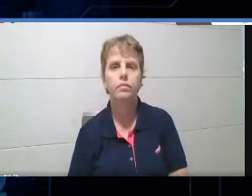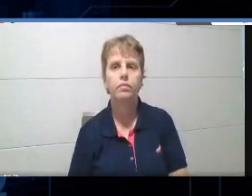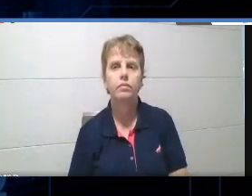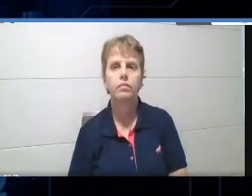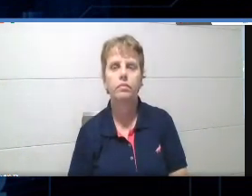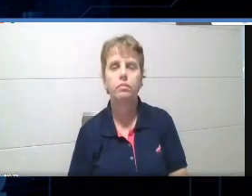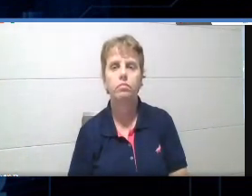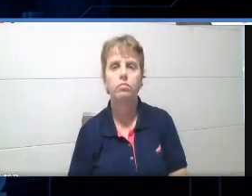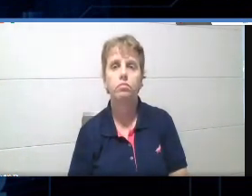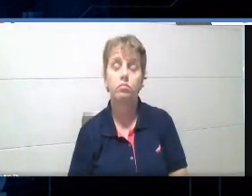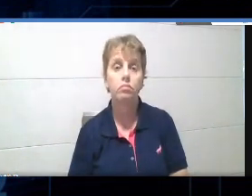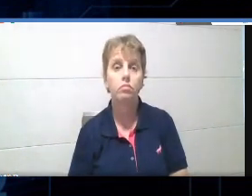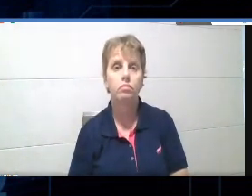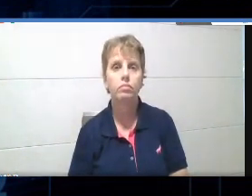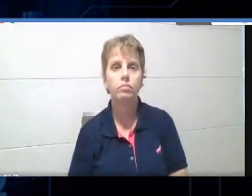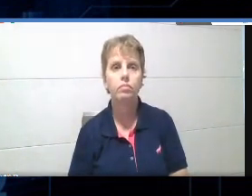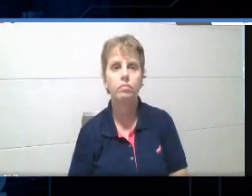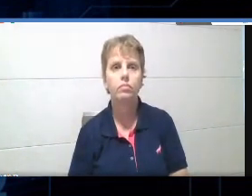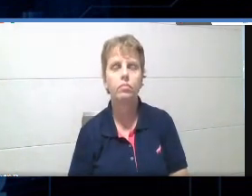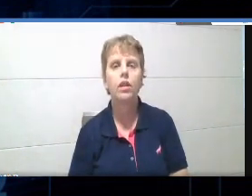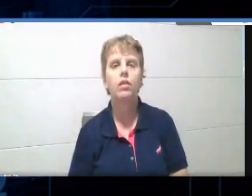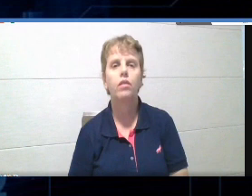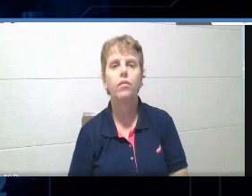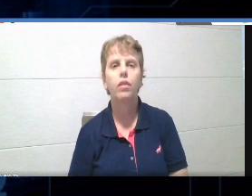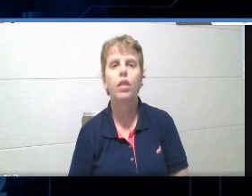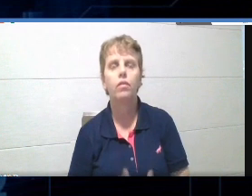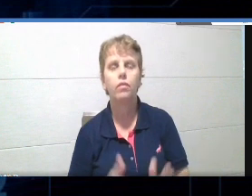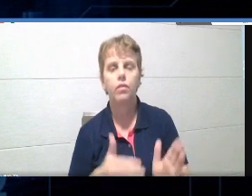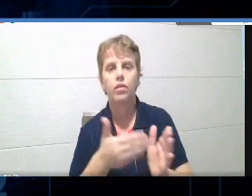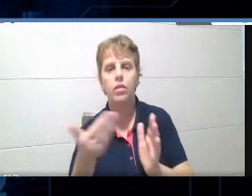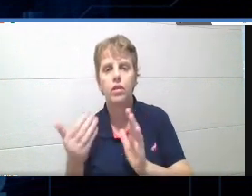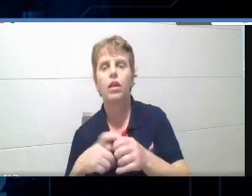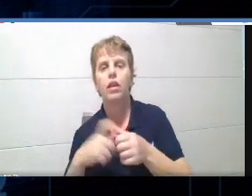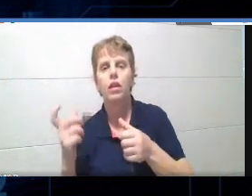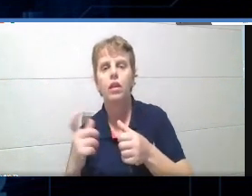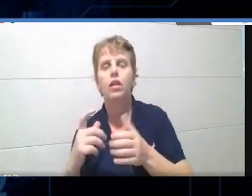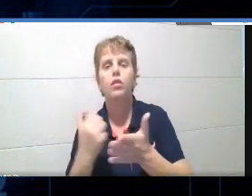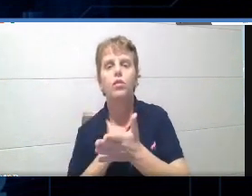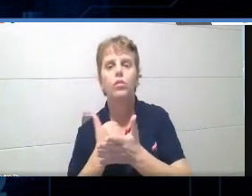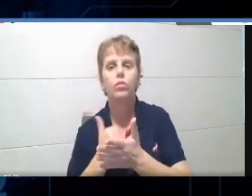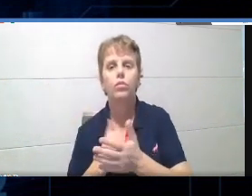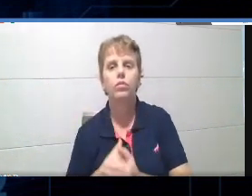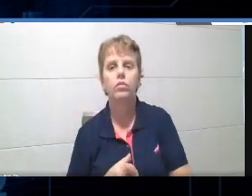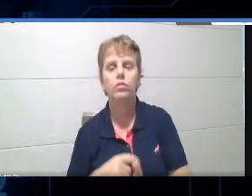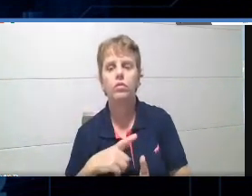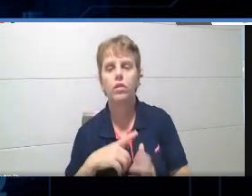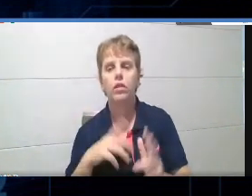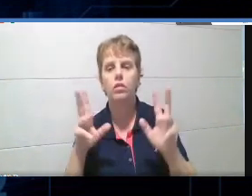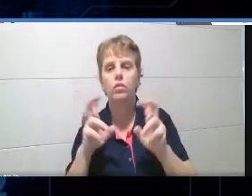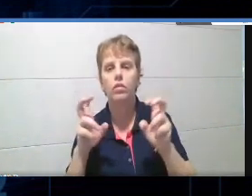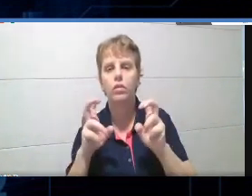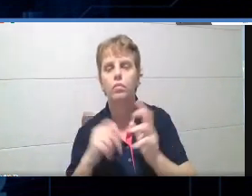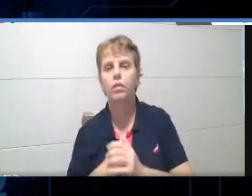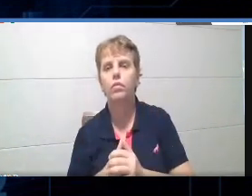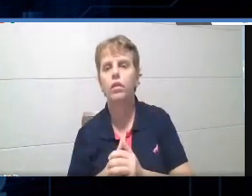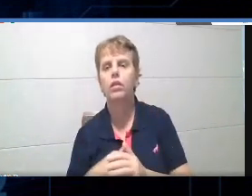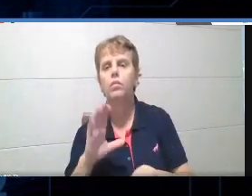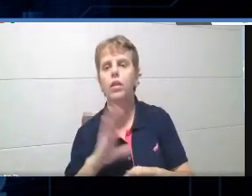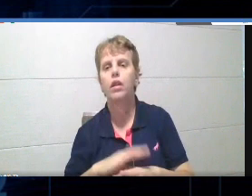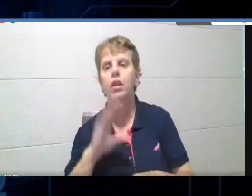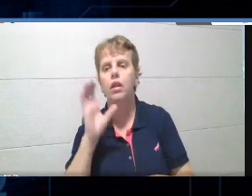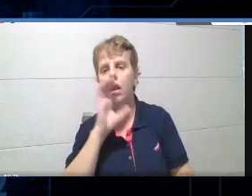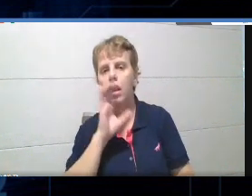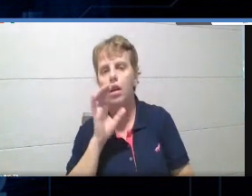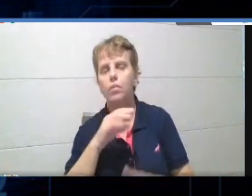Muito bem. Então, vamos lá. Eu vou sair, tá, gente? Tem só mais um assunto que eu quero explicar de uma forma bem rápida, tá?